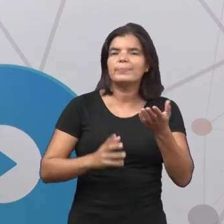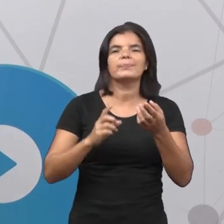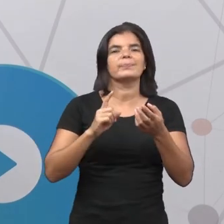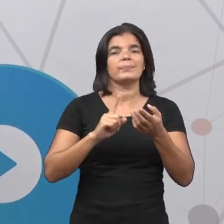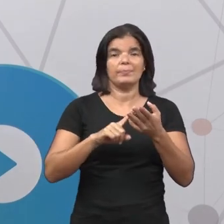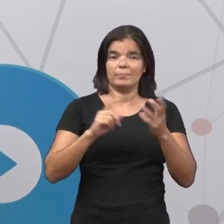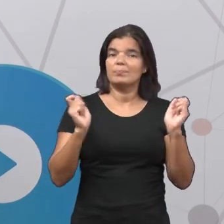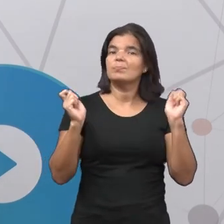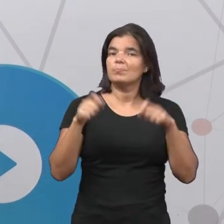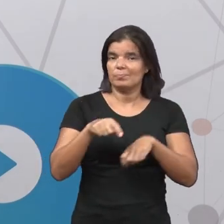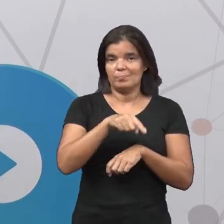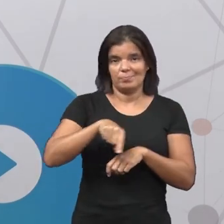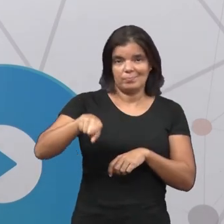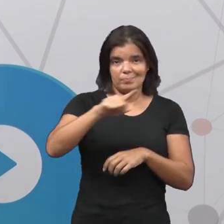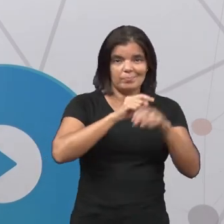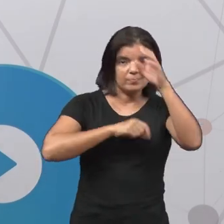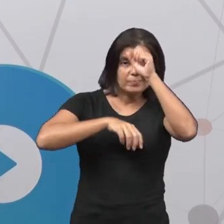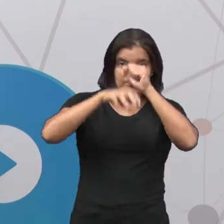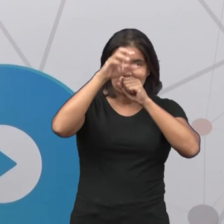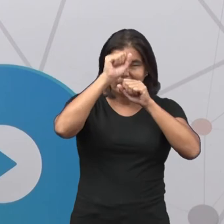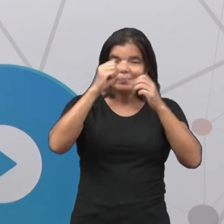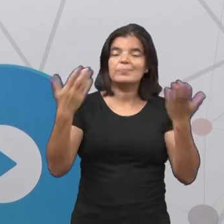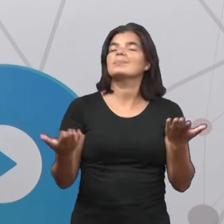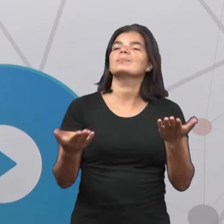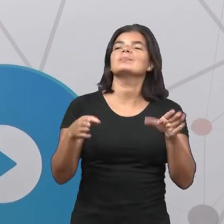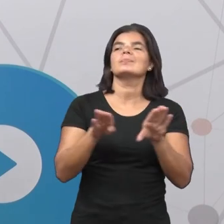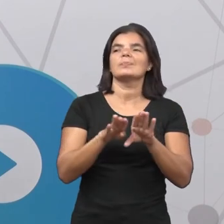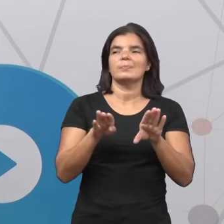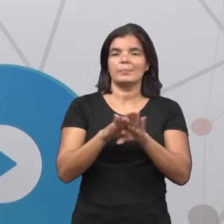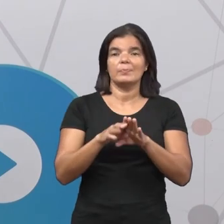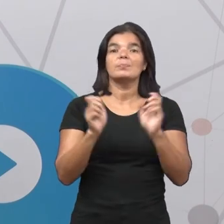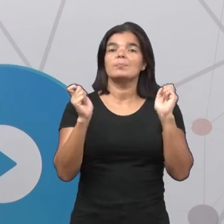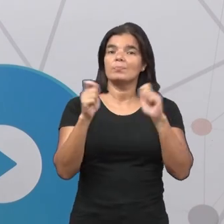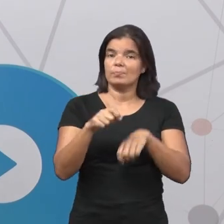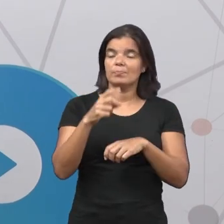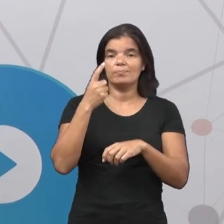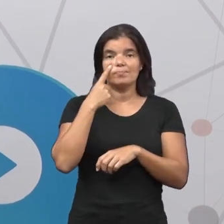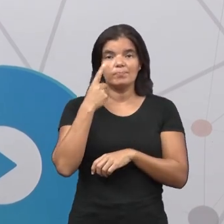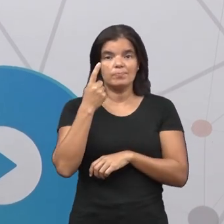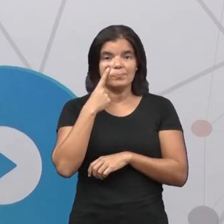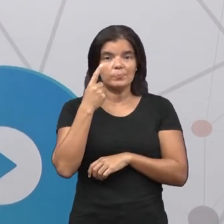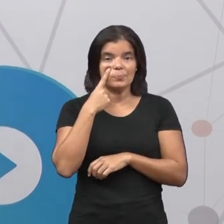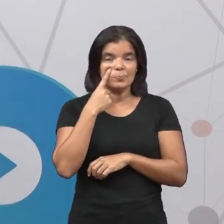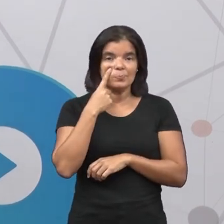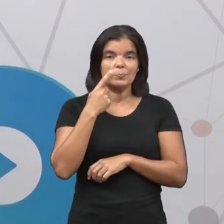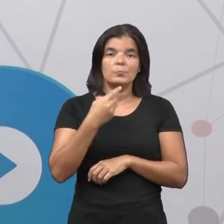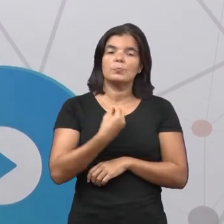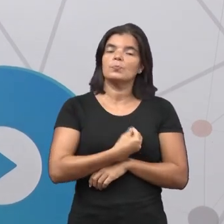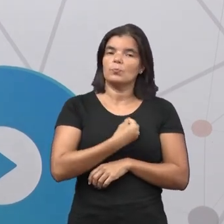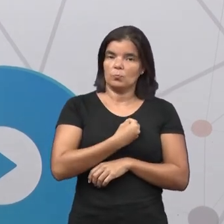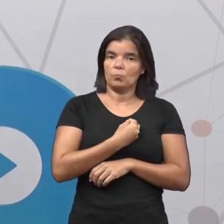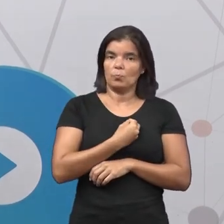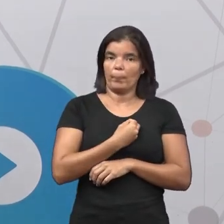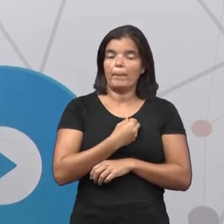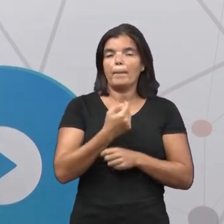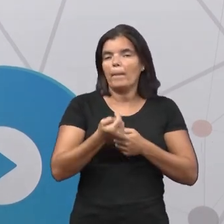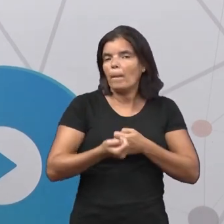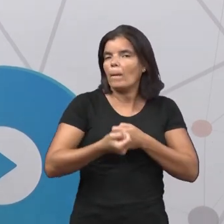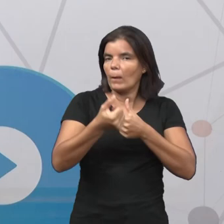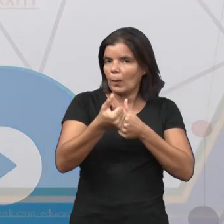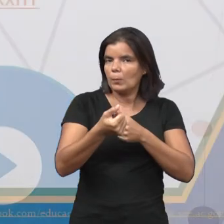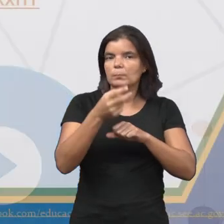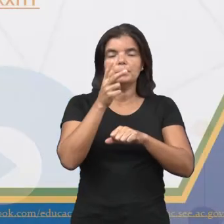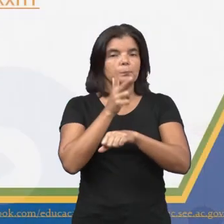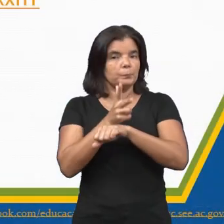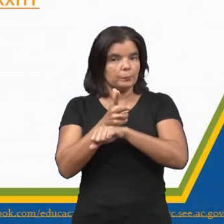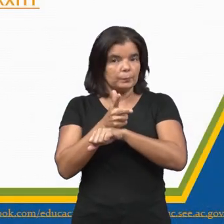disponíveis para o seu aprendizado. E, além disso, vocês podem visualizar. Eu estou deixando uma dica, um